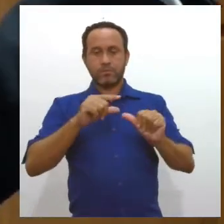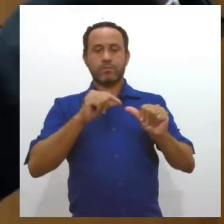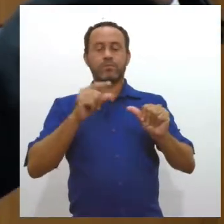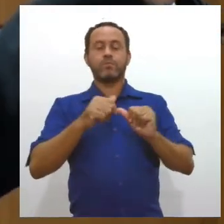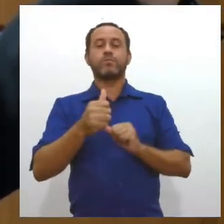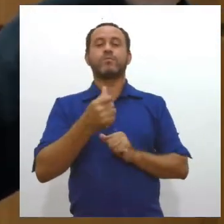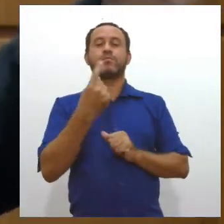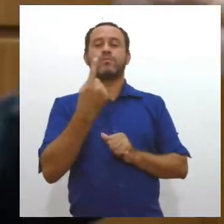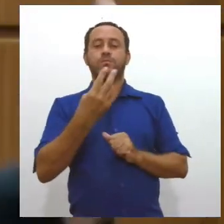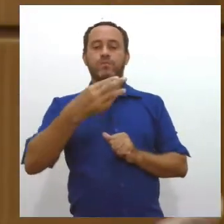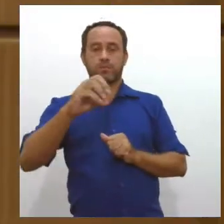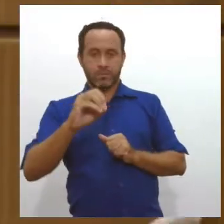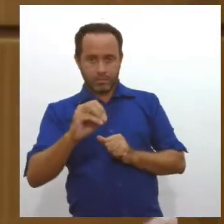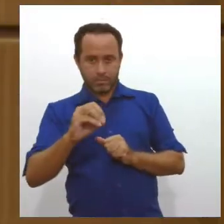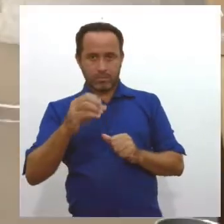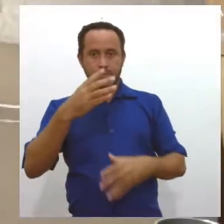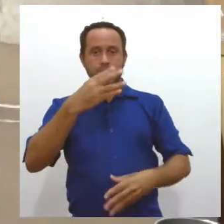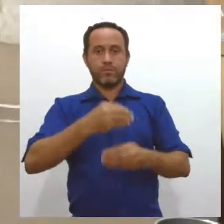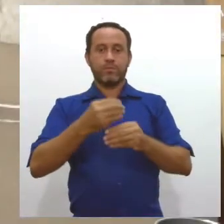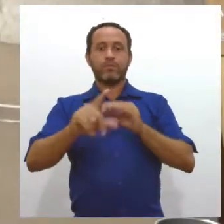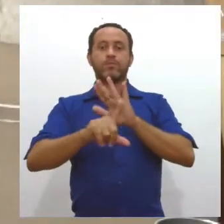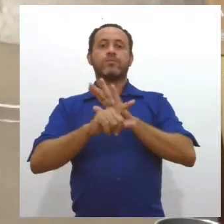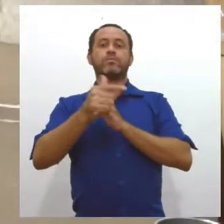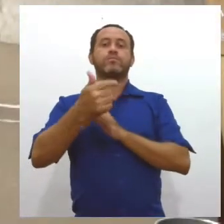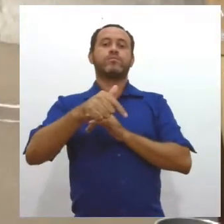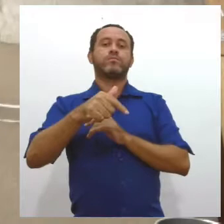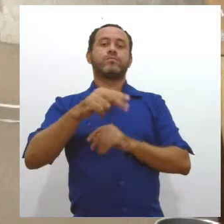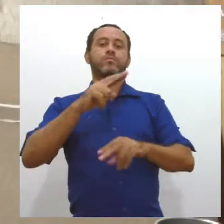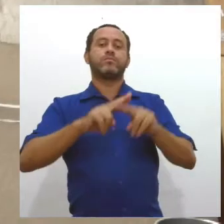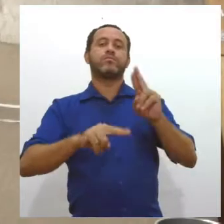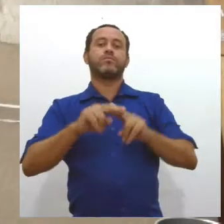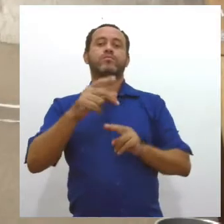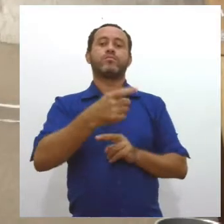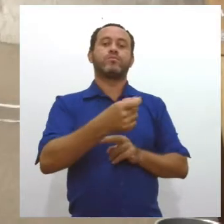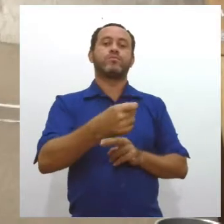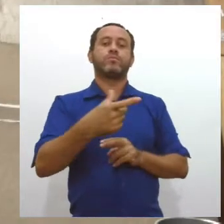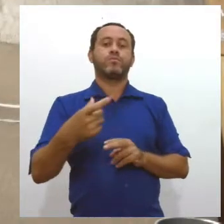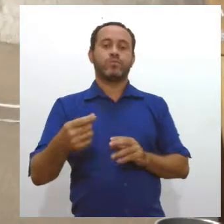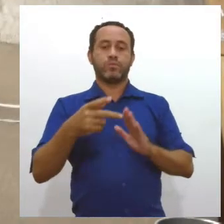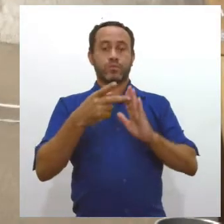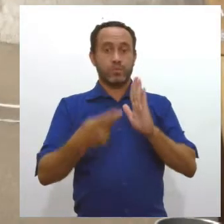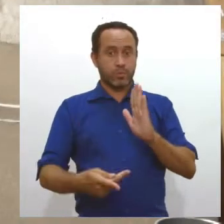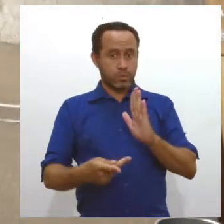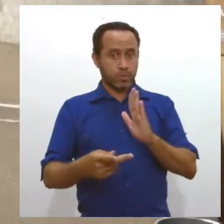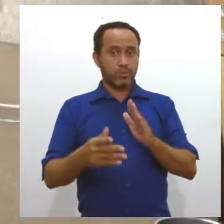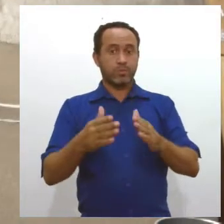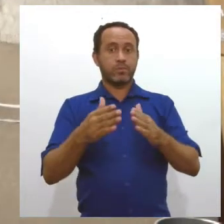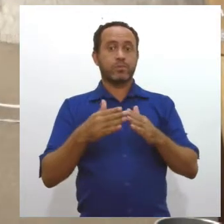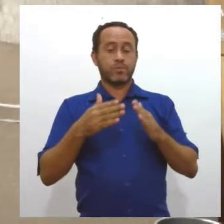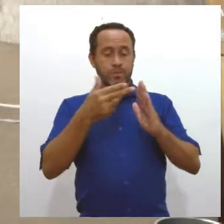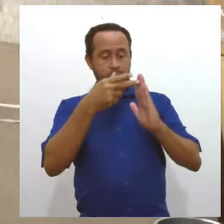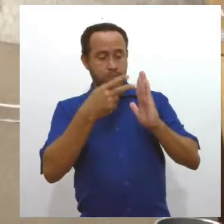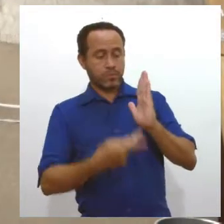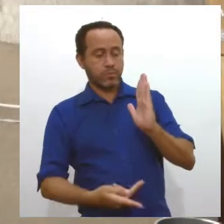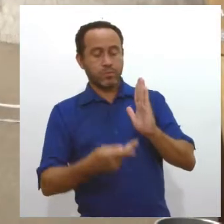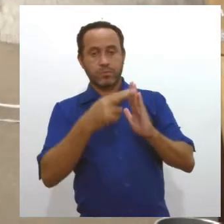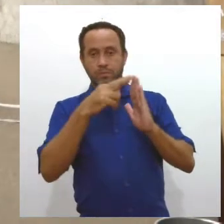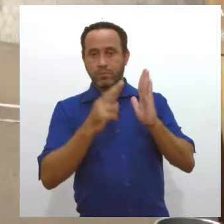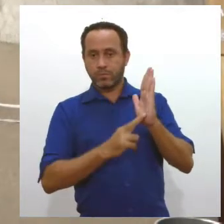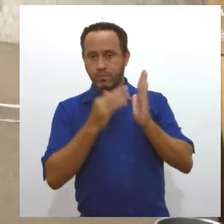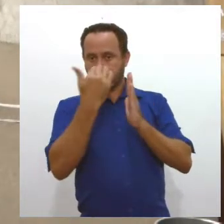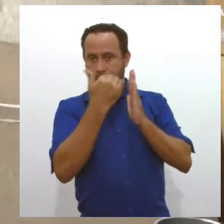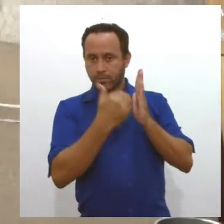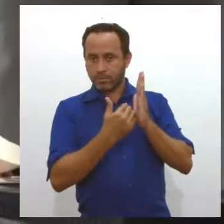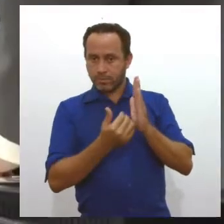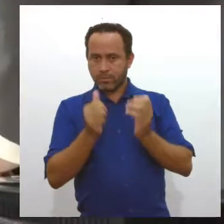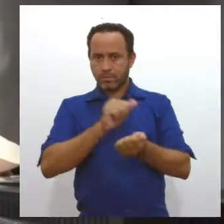da lei complementar nº 72, de 3 de junho de 2002. O projeto é mais uma medida que o governo do Estado vem adotando para